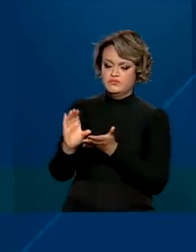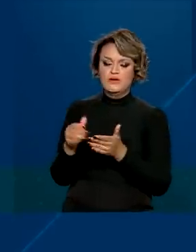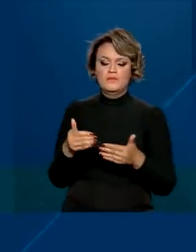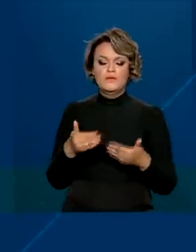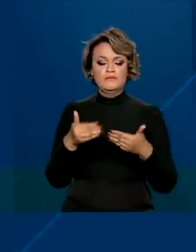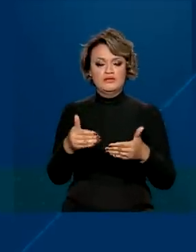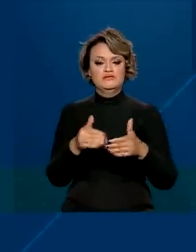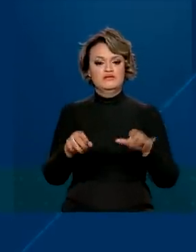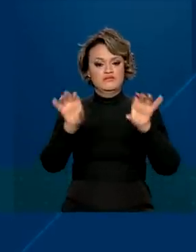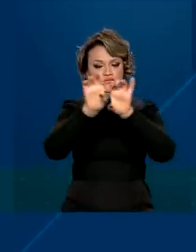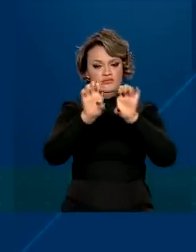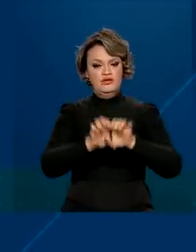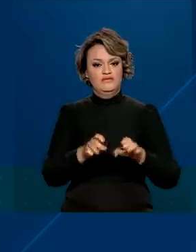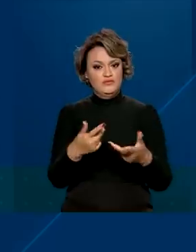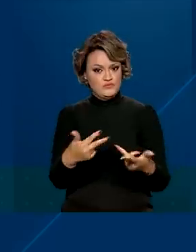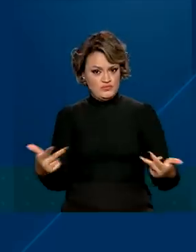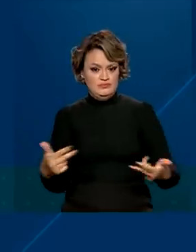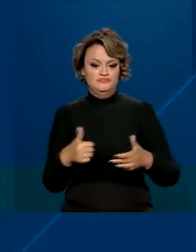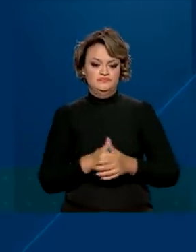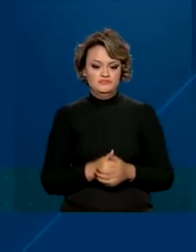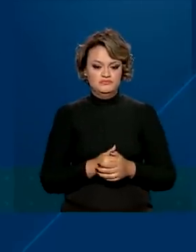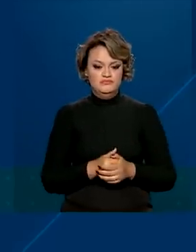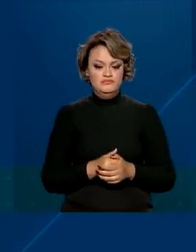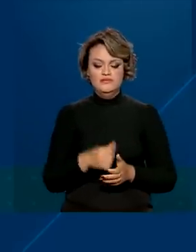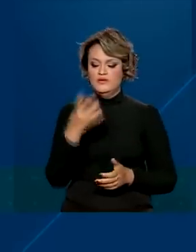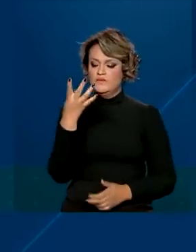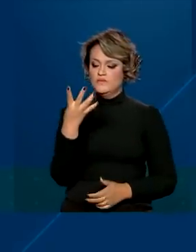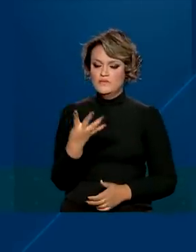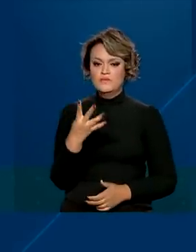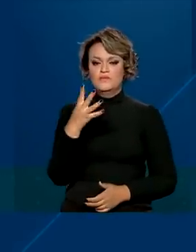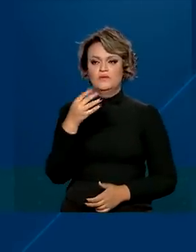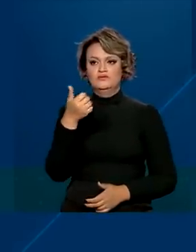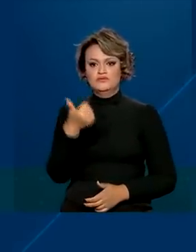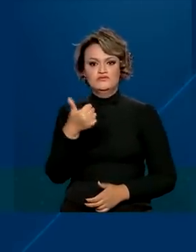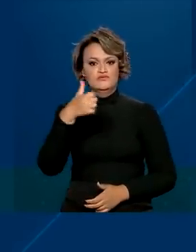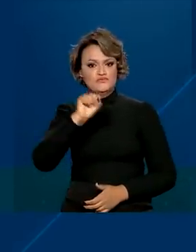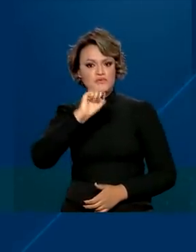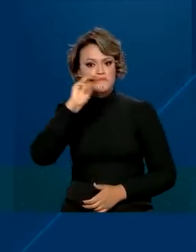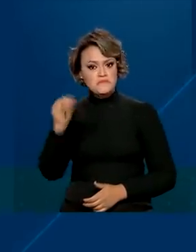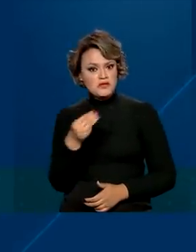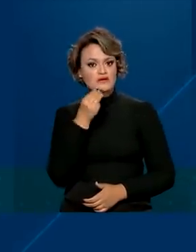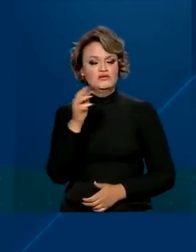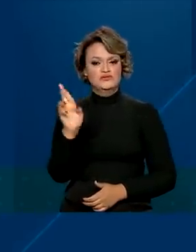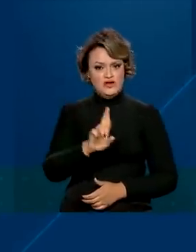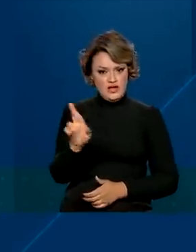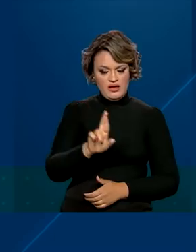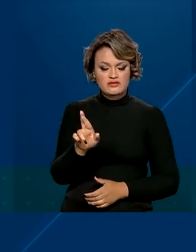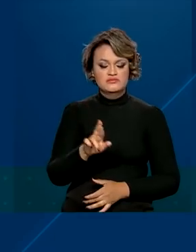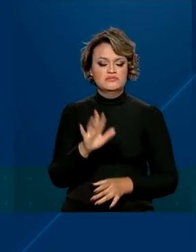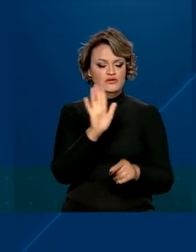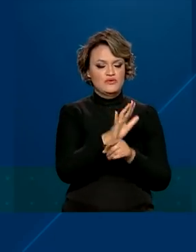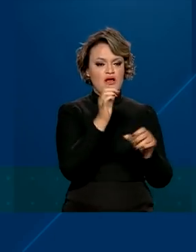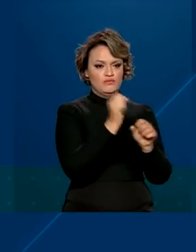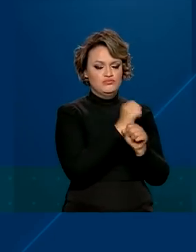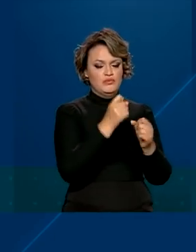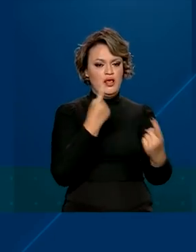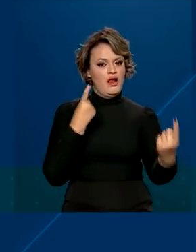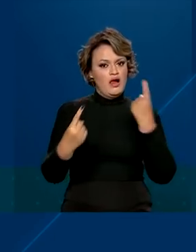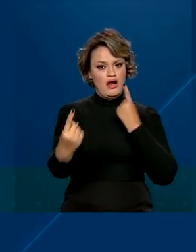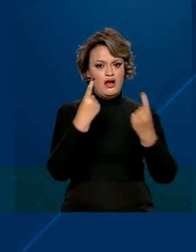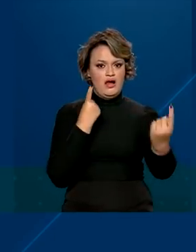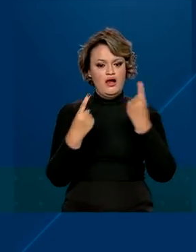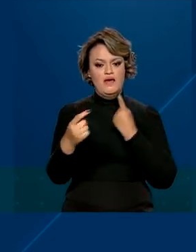Ministério da Infraestrutura. Neste caso, são 418 milhões de reais para a reconstrução de rodovias